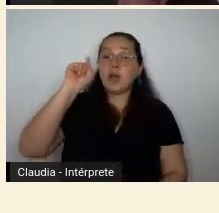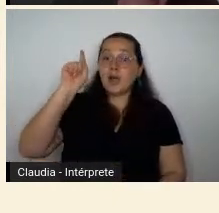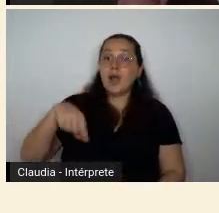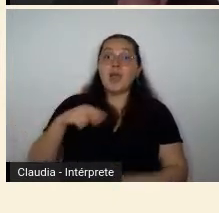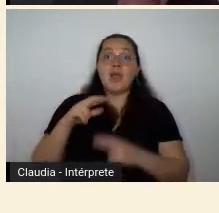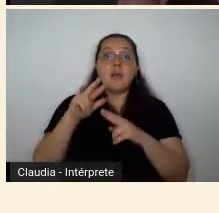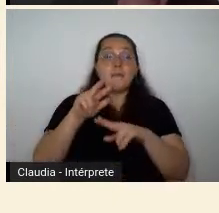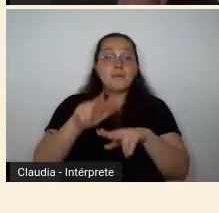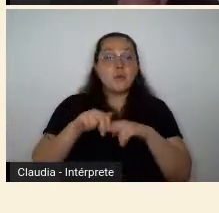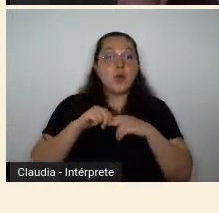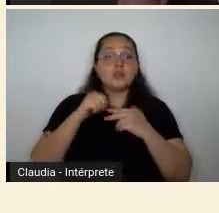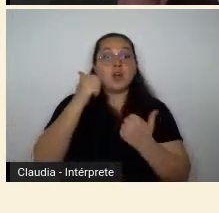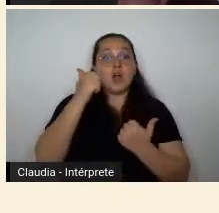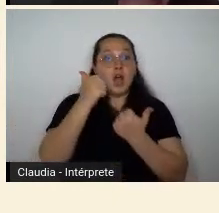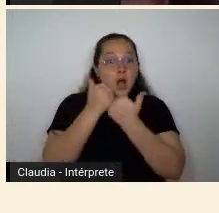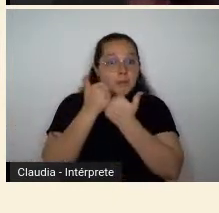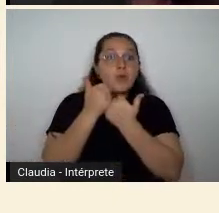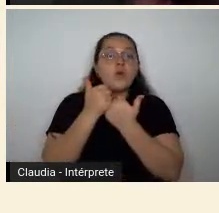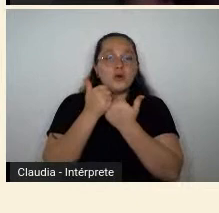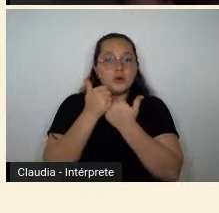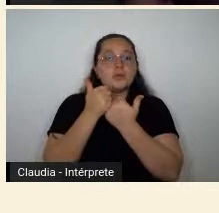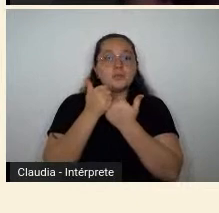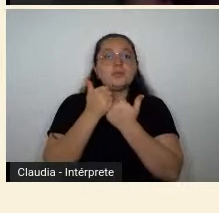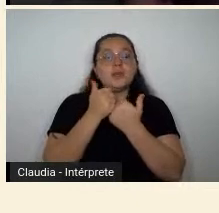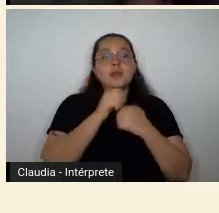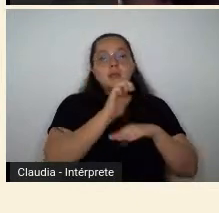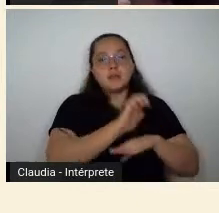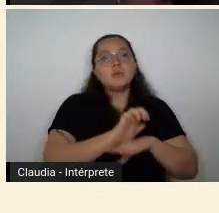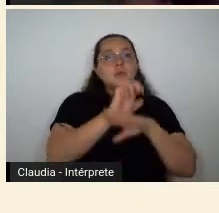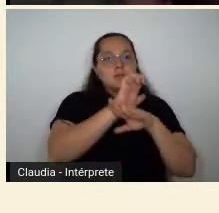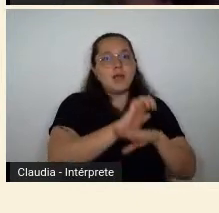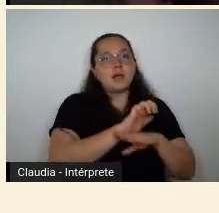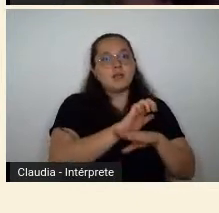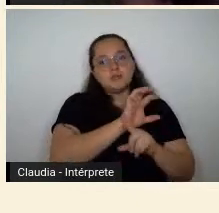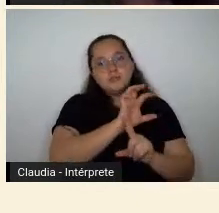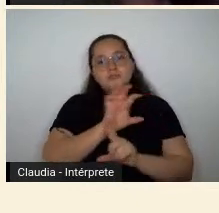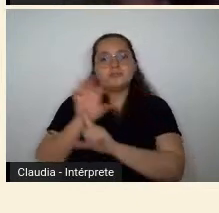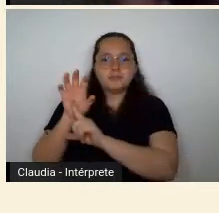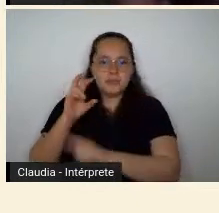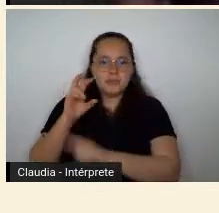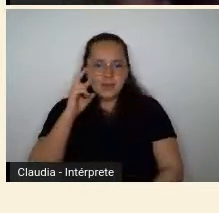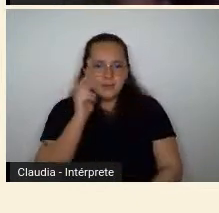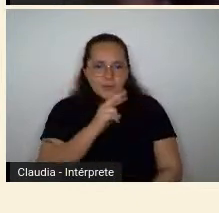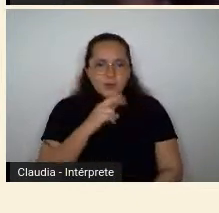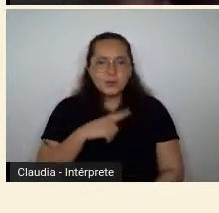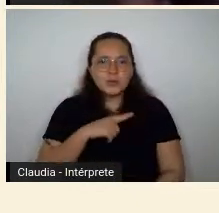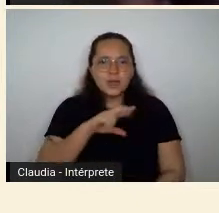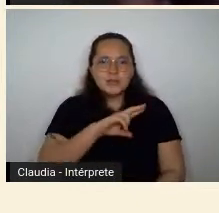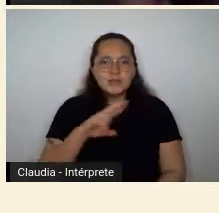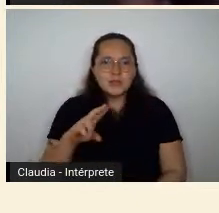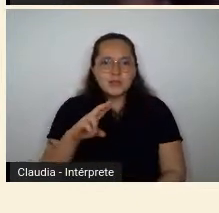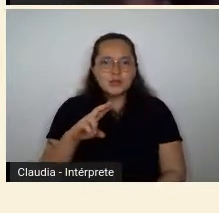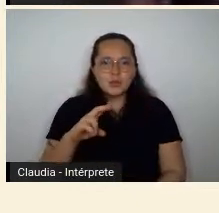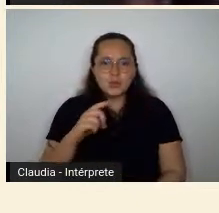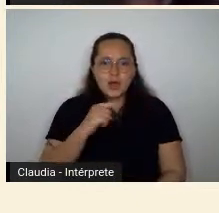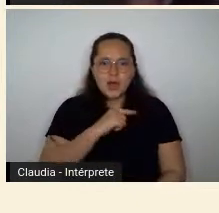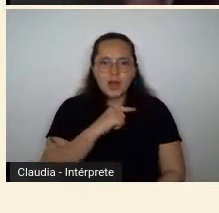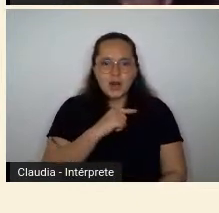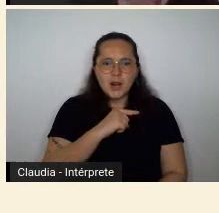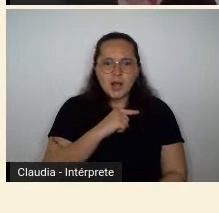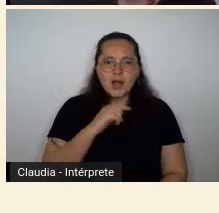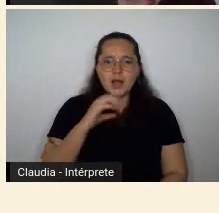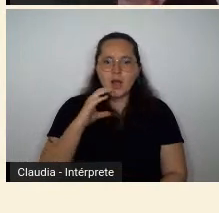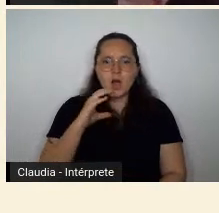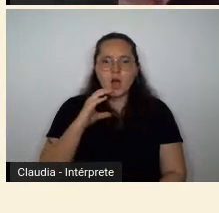indireto que o Estado autoritário dá, não sei se vocês estão vendo ali do lado, colétio, é, BaniSul, Finassul,